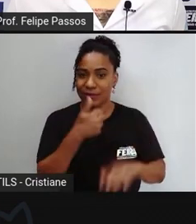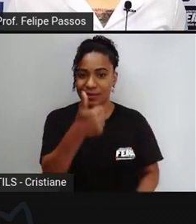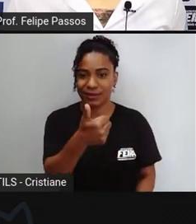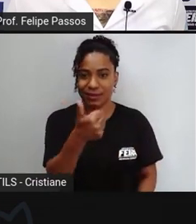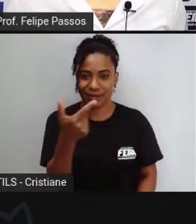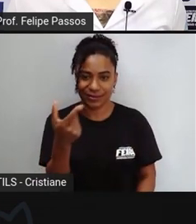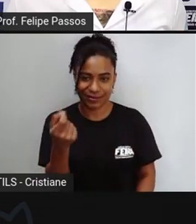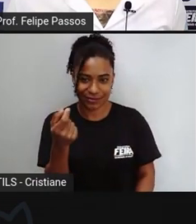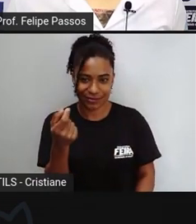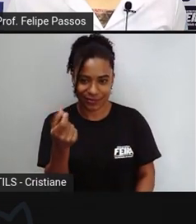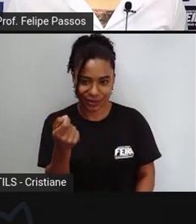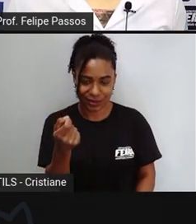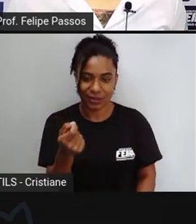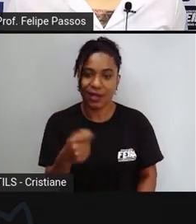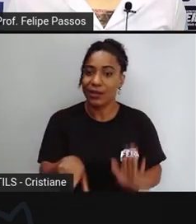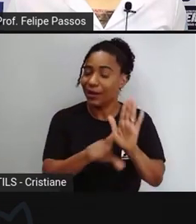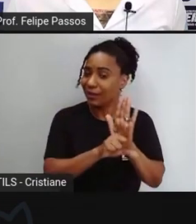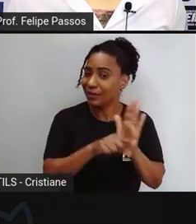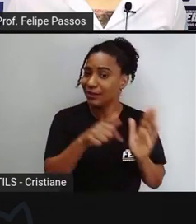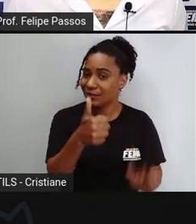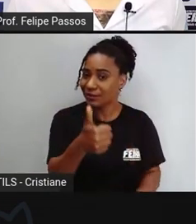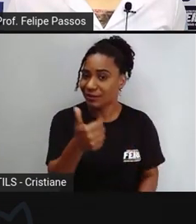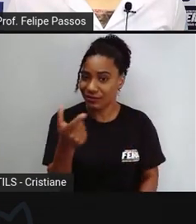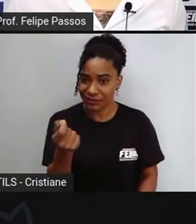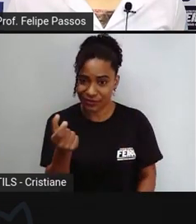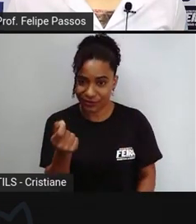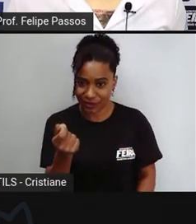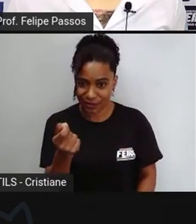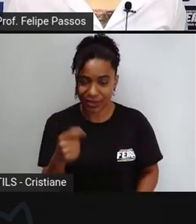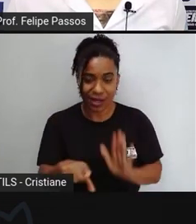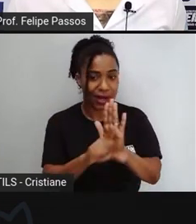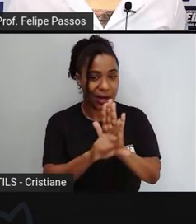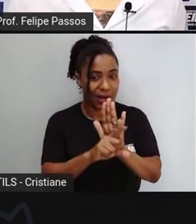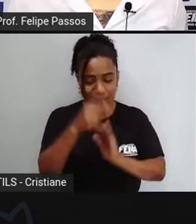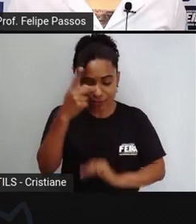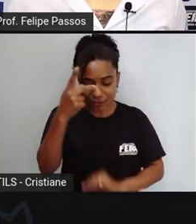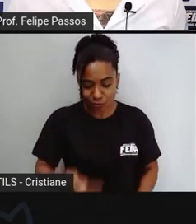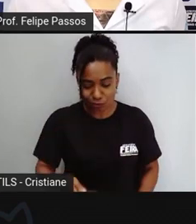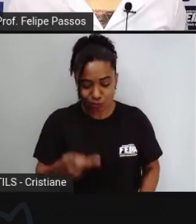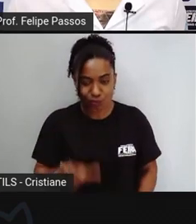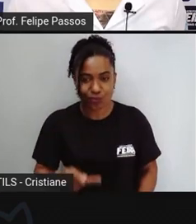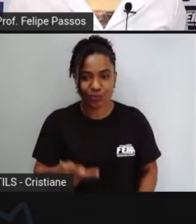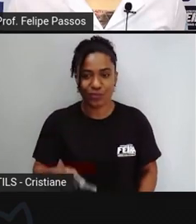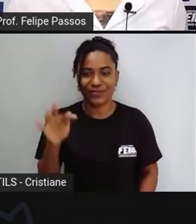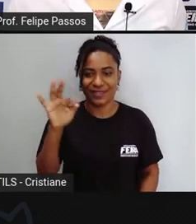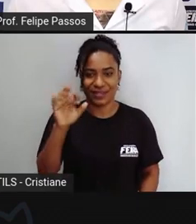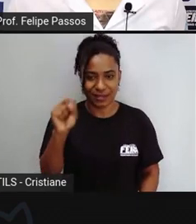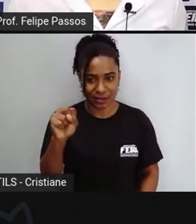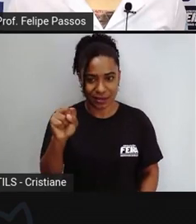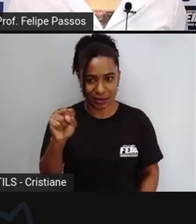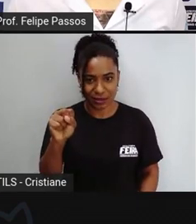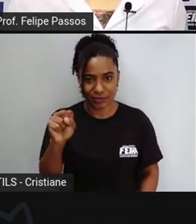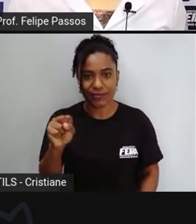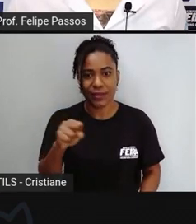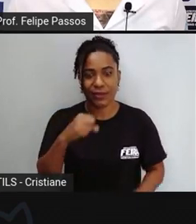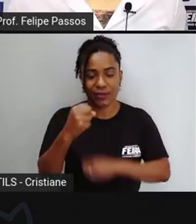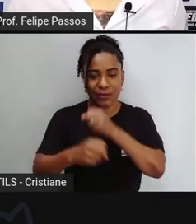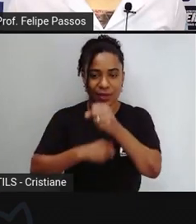a lei 120 lei municipal 120 de